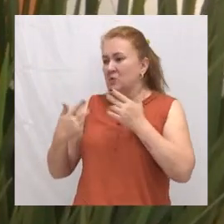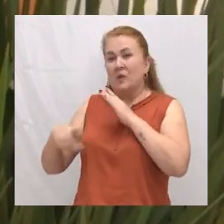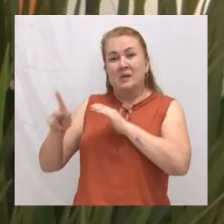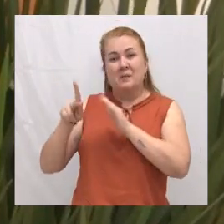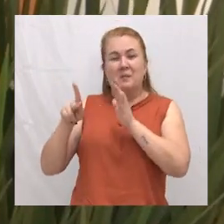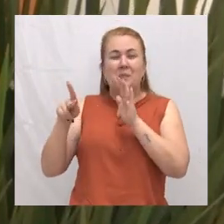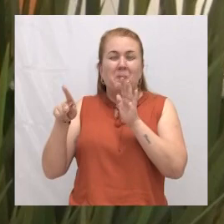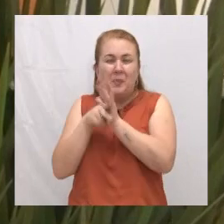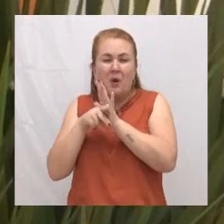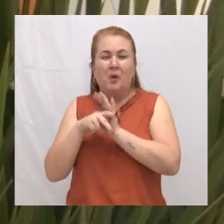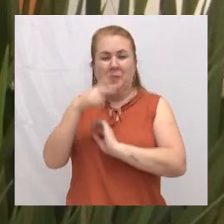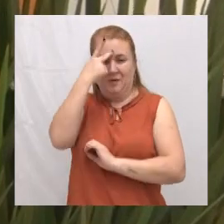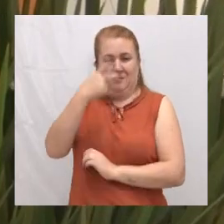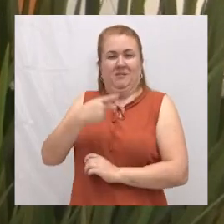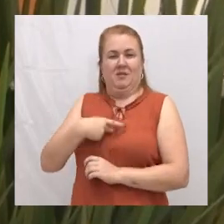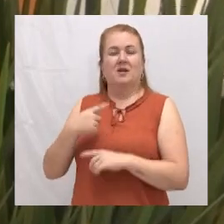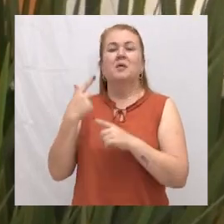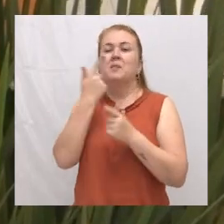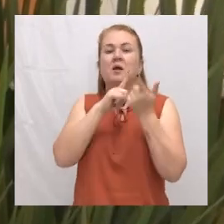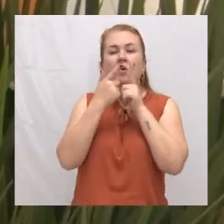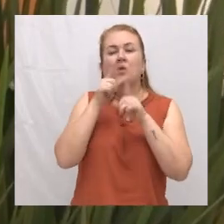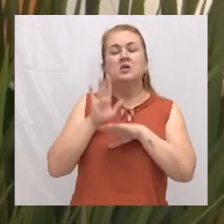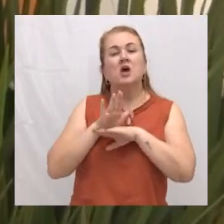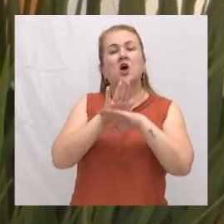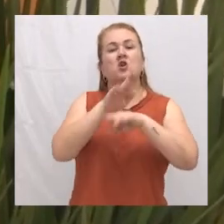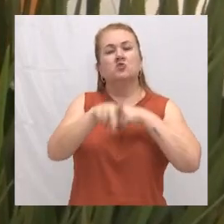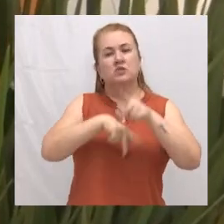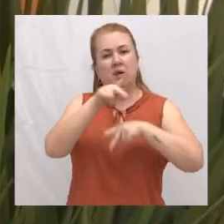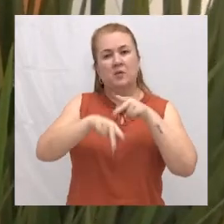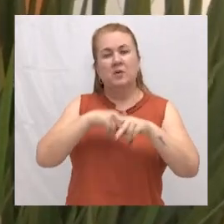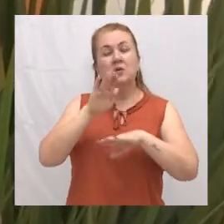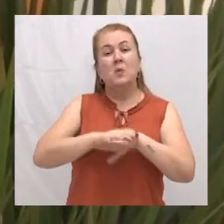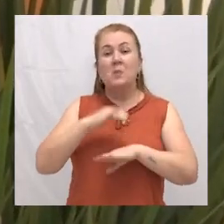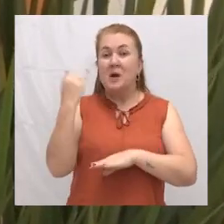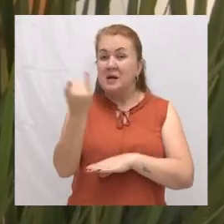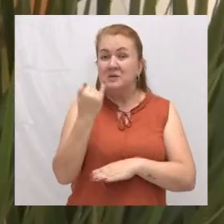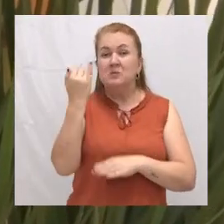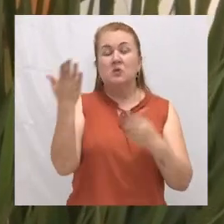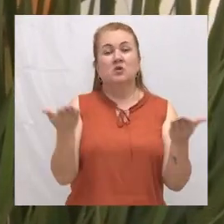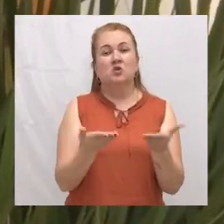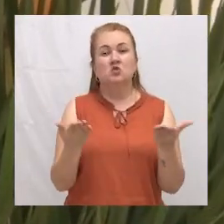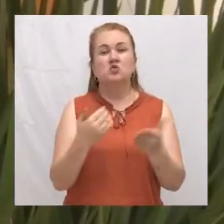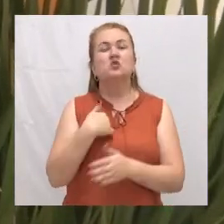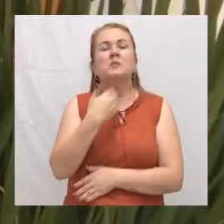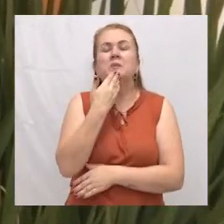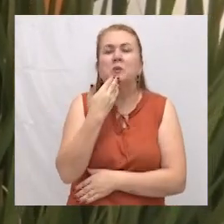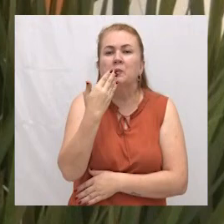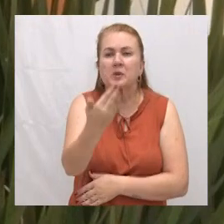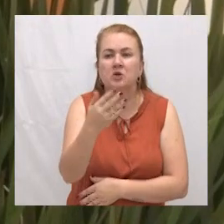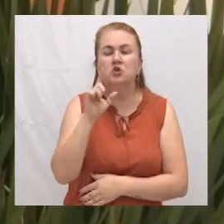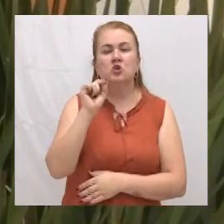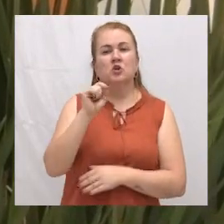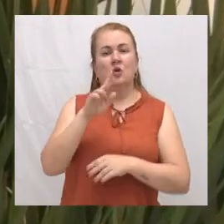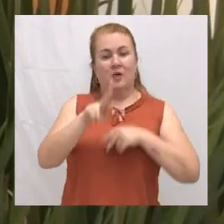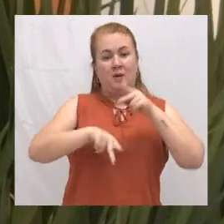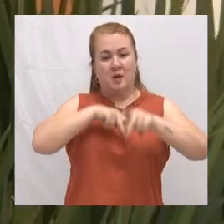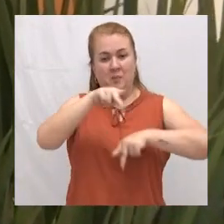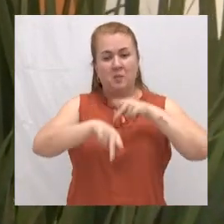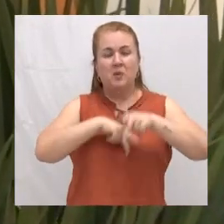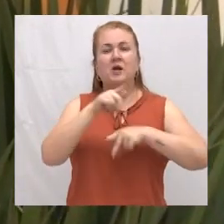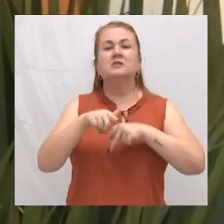população. Eu acho que o importante hoje, e o meu pedido, é que a população